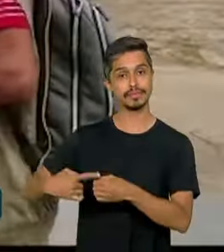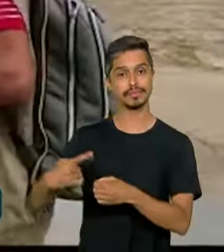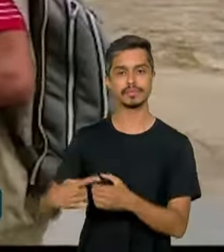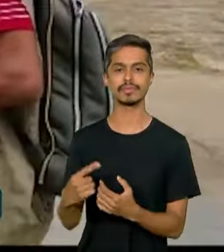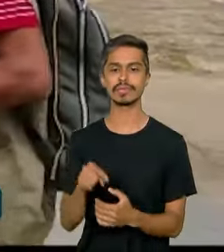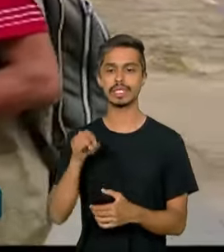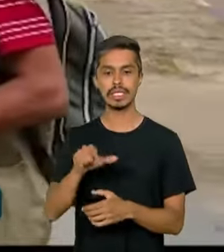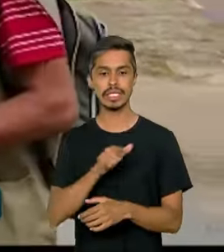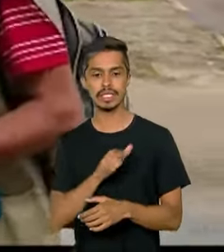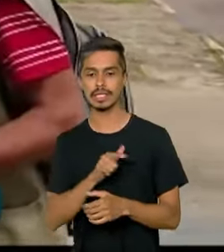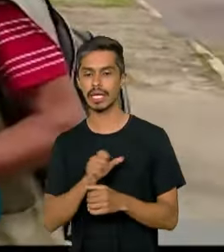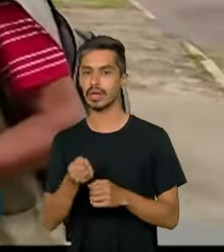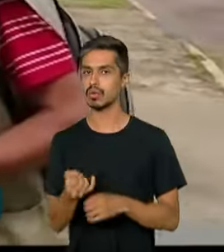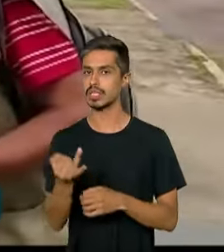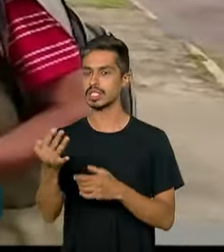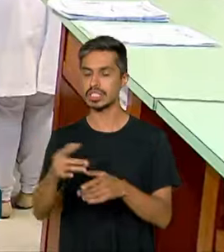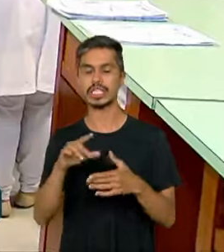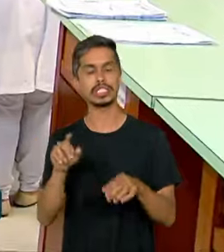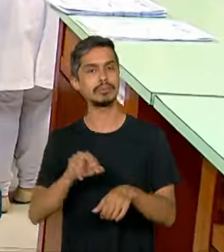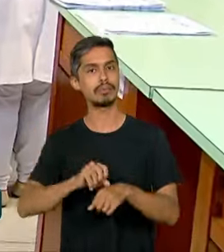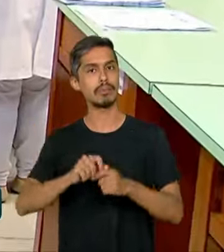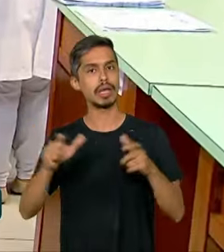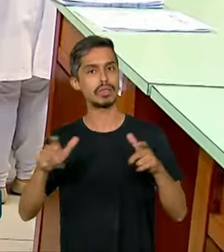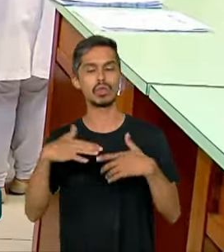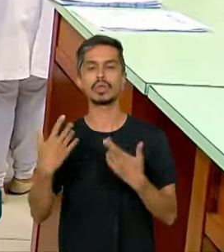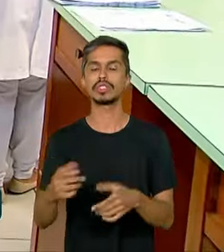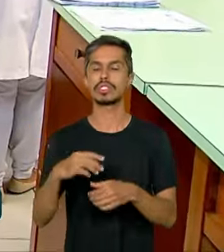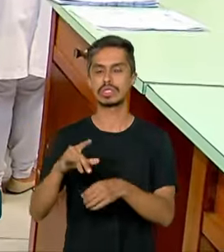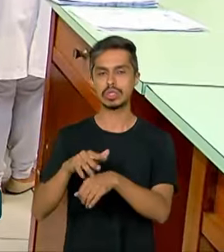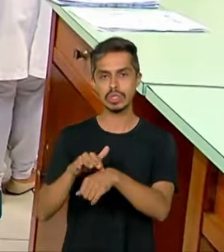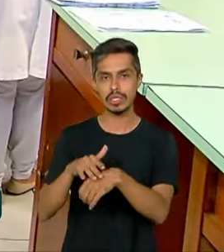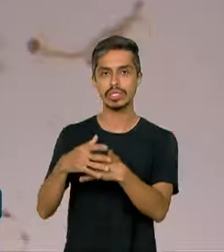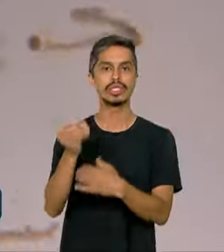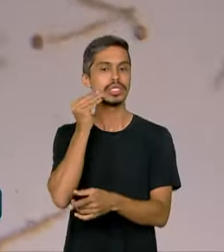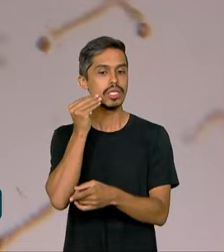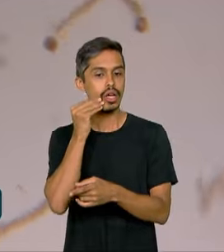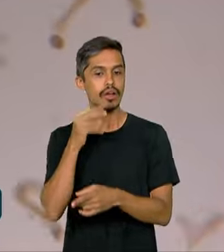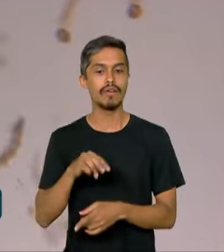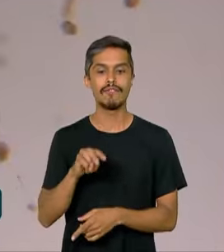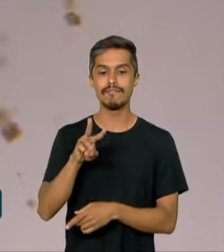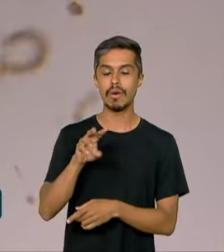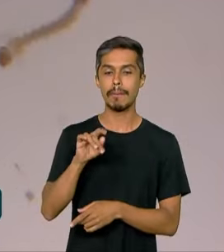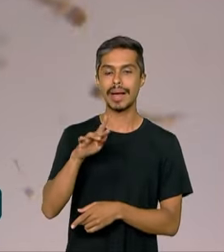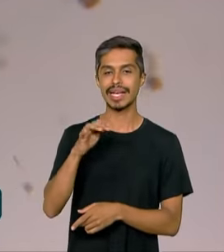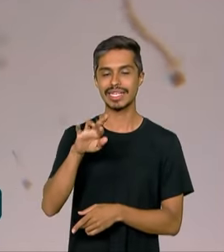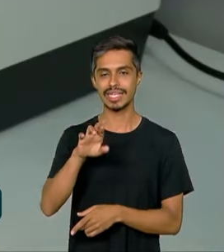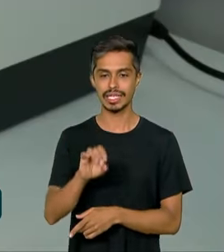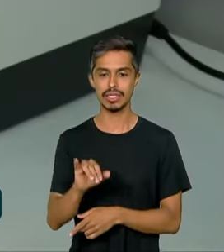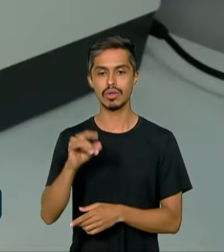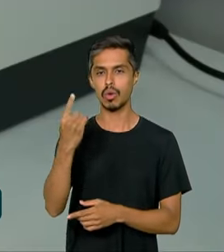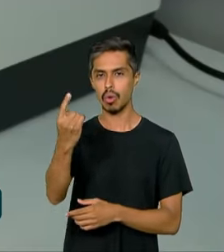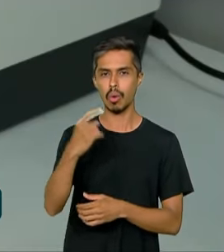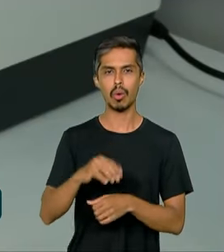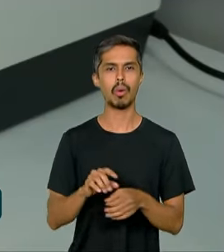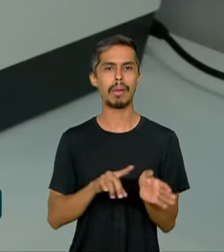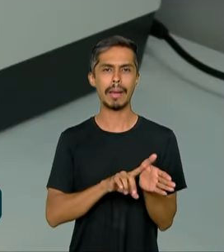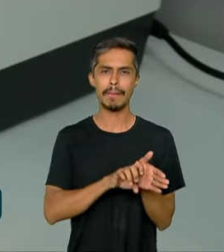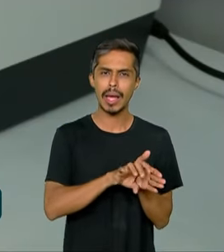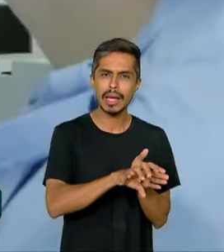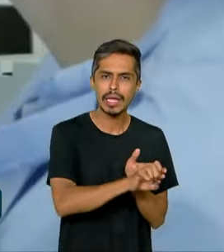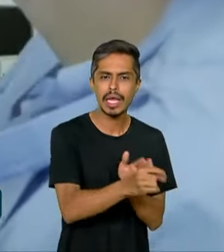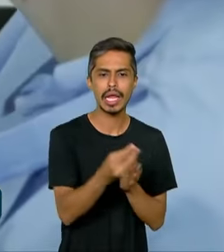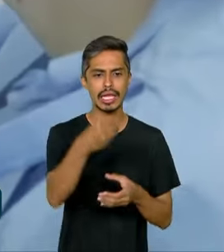onde há a maior incidência da doença, está sendo testado o volbáquia, uma bactéria intracelular